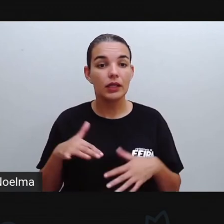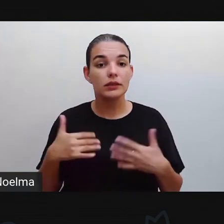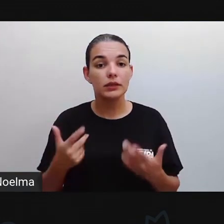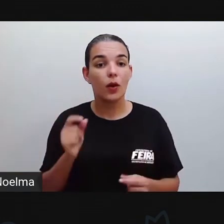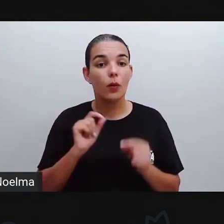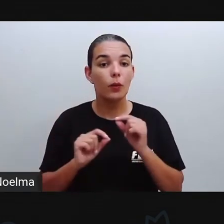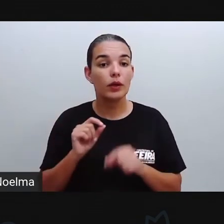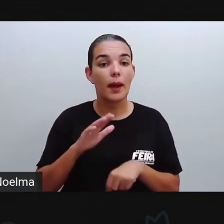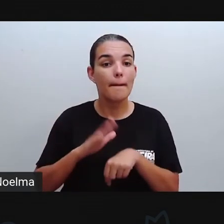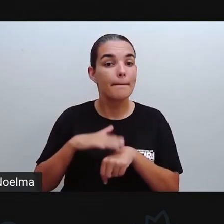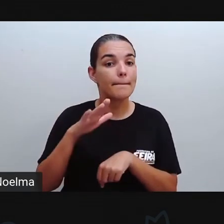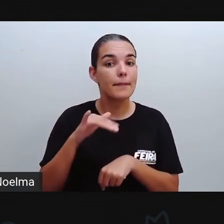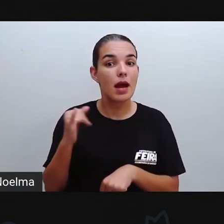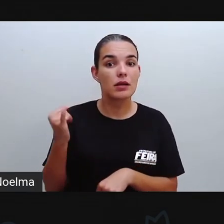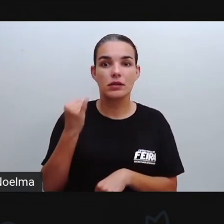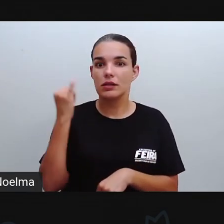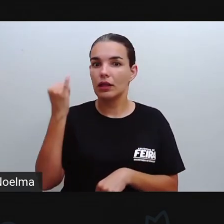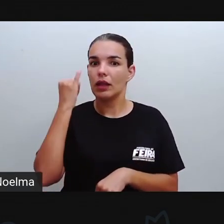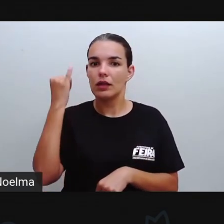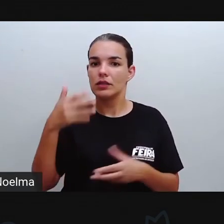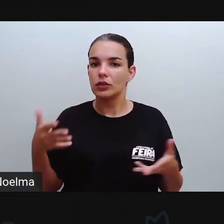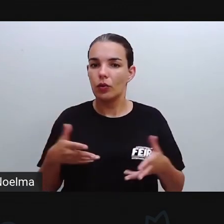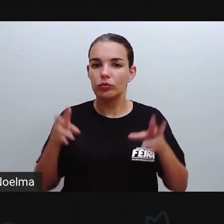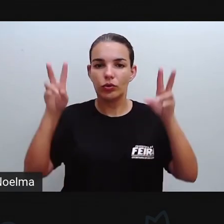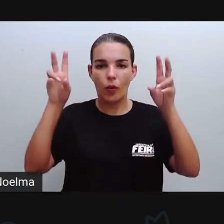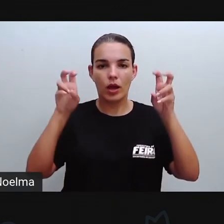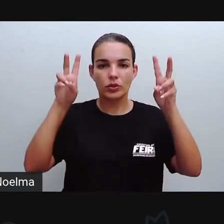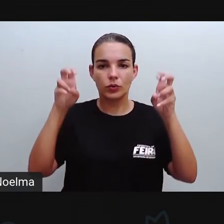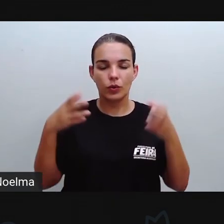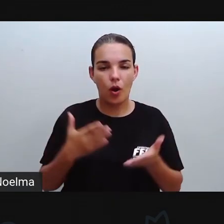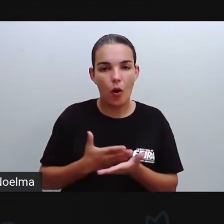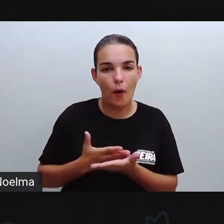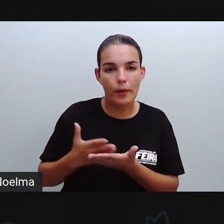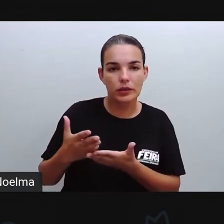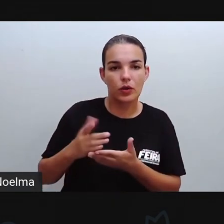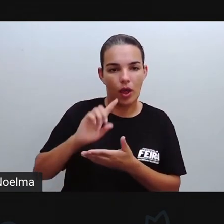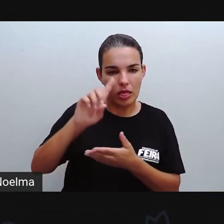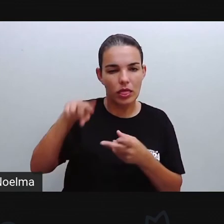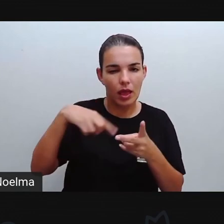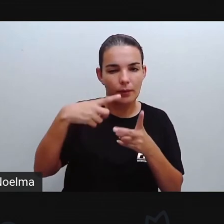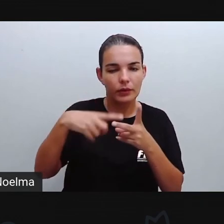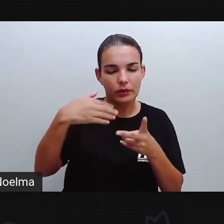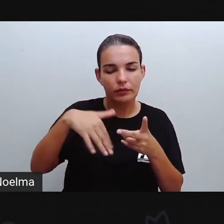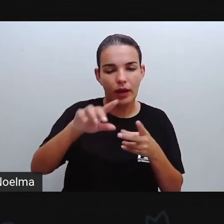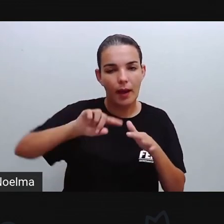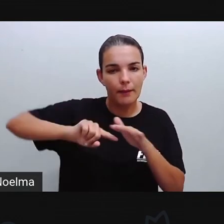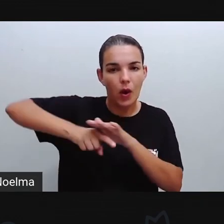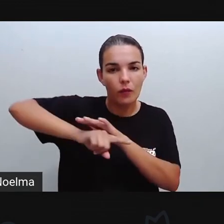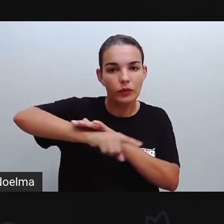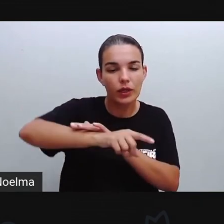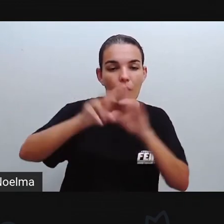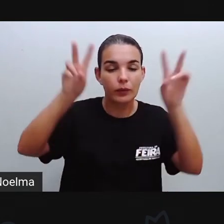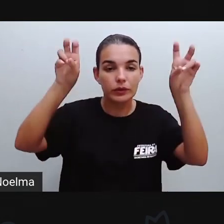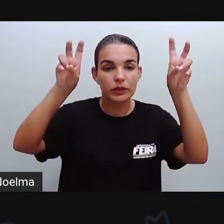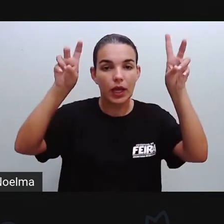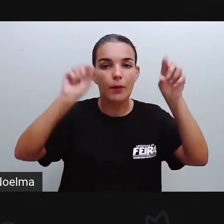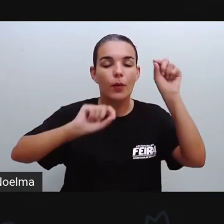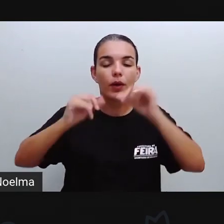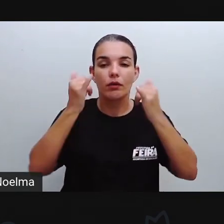interessante hoje desse assunto que a gente está iniciando, que a gente vai aprofundar mais um pouquinho aí sobre os